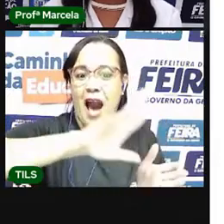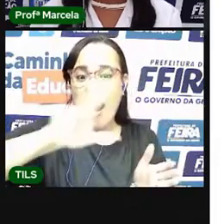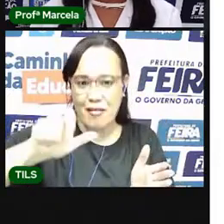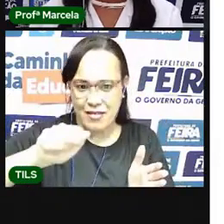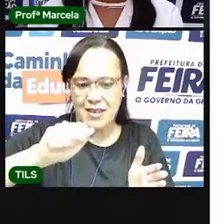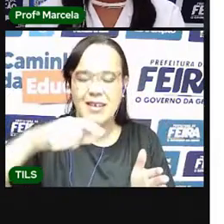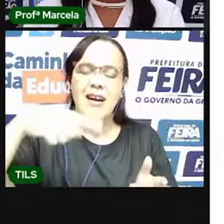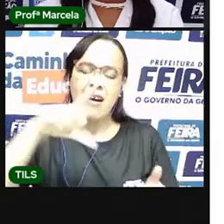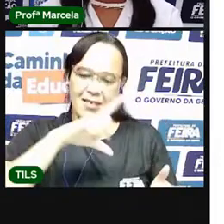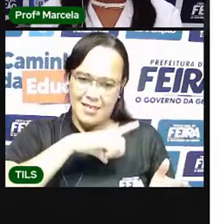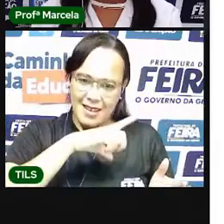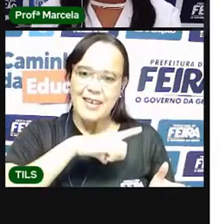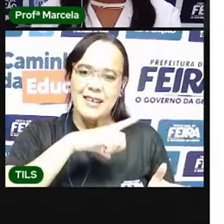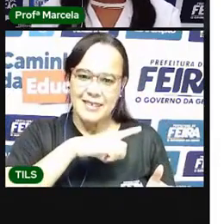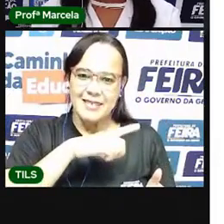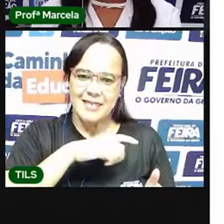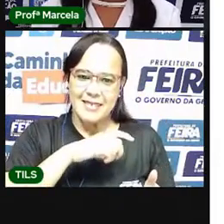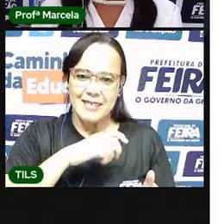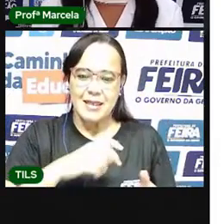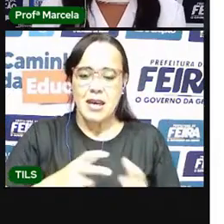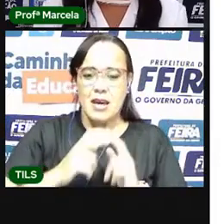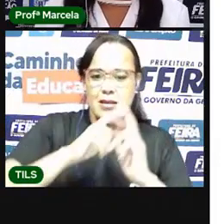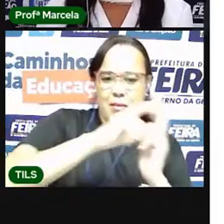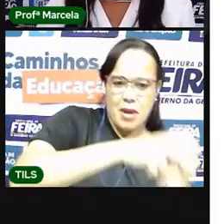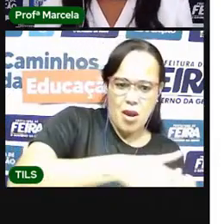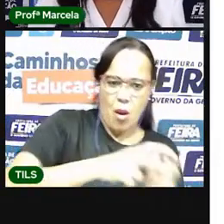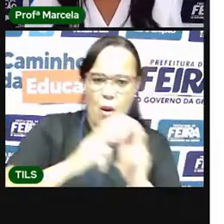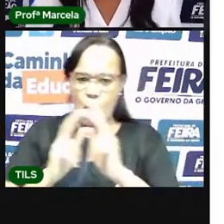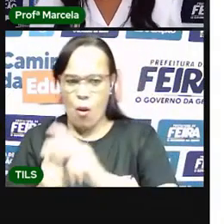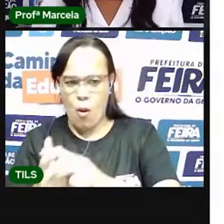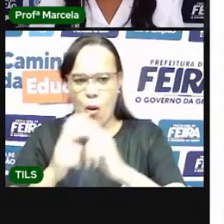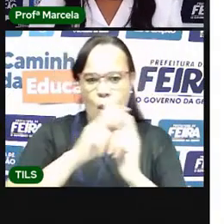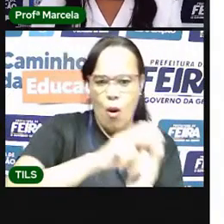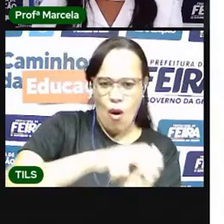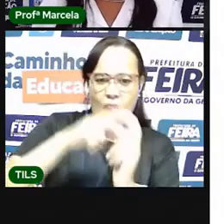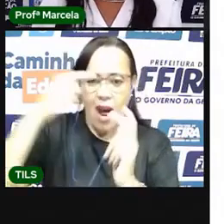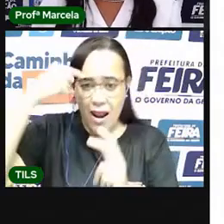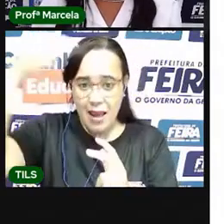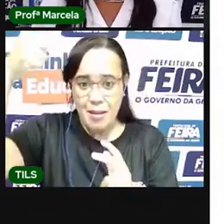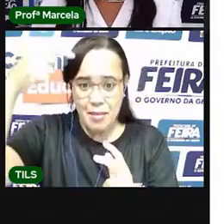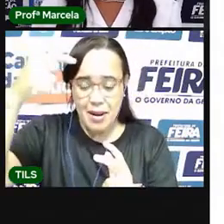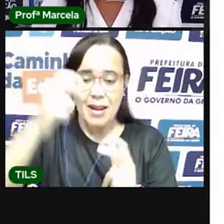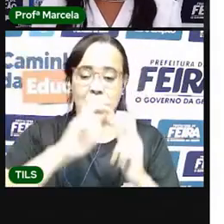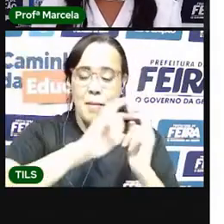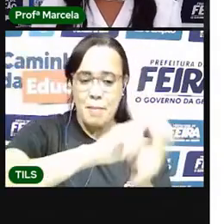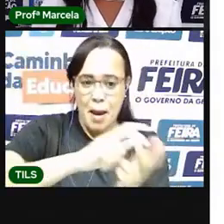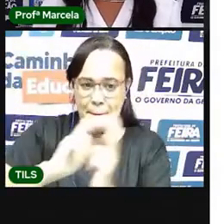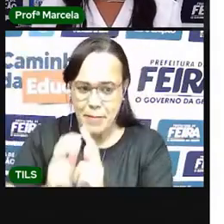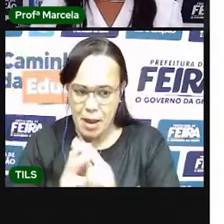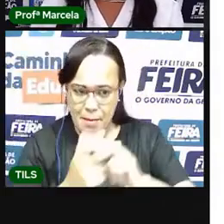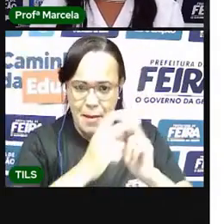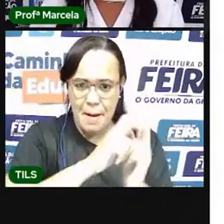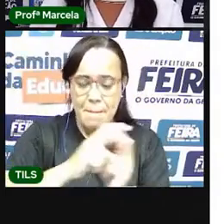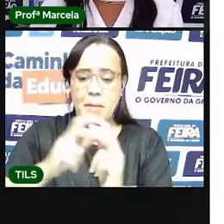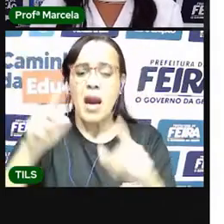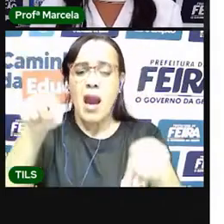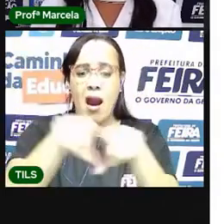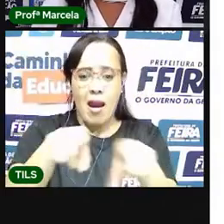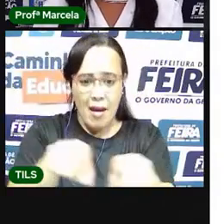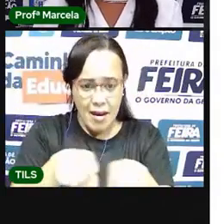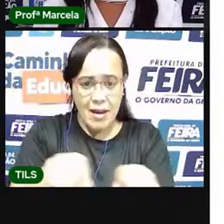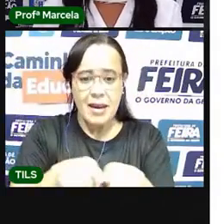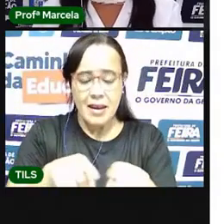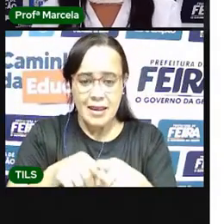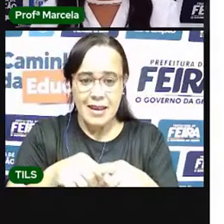bem divertido. Ele é de origem africana. Sabe aquela comida